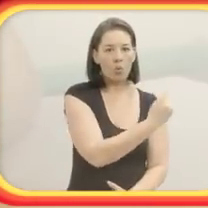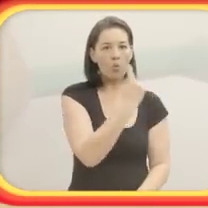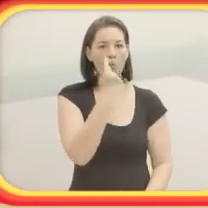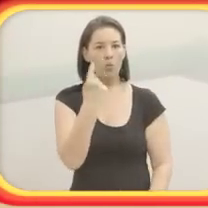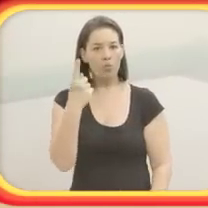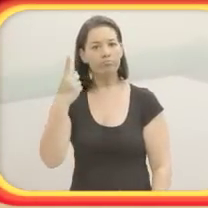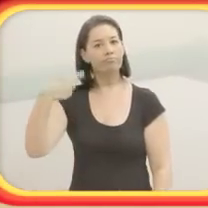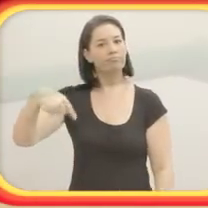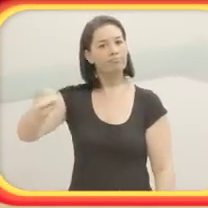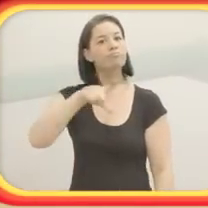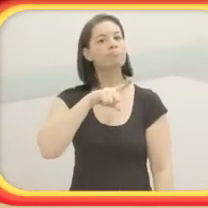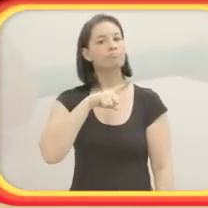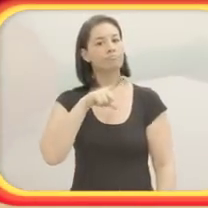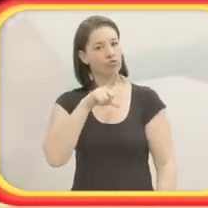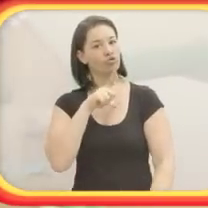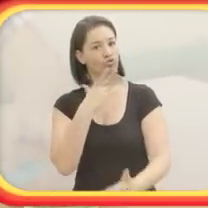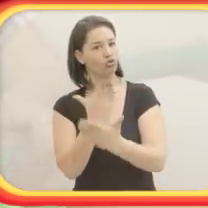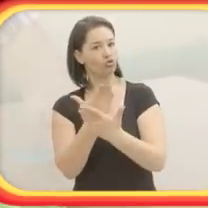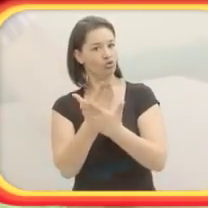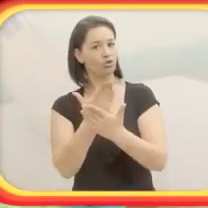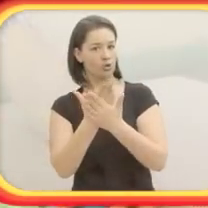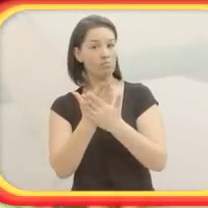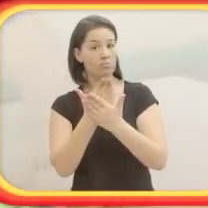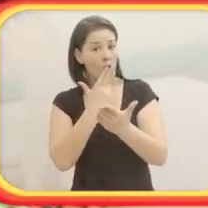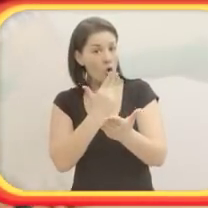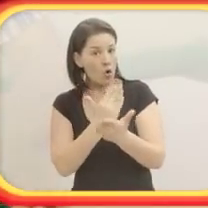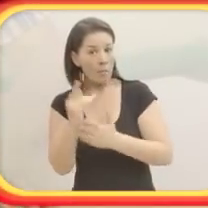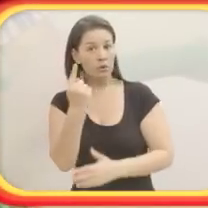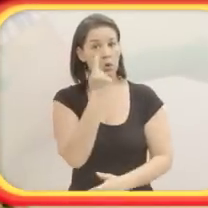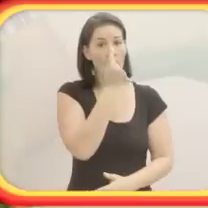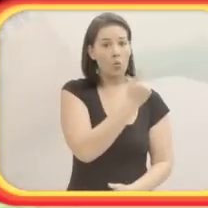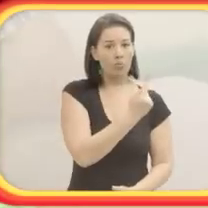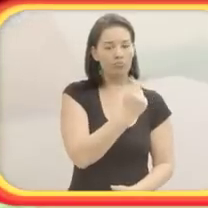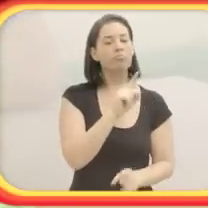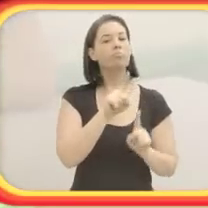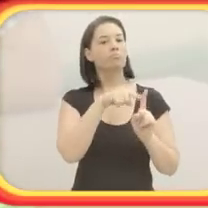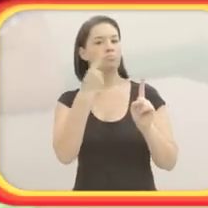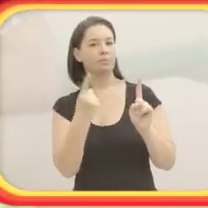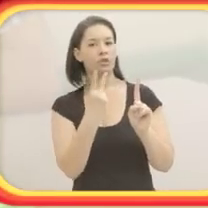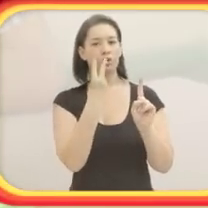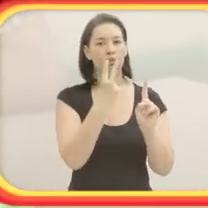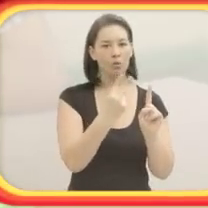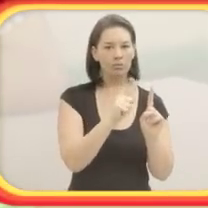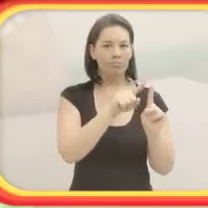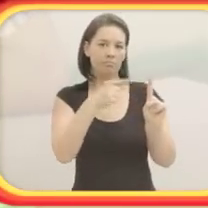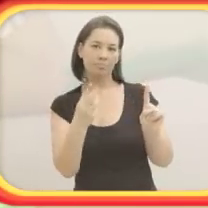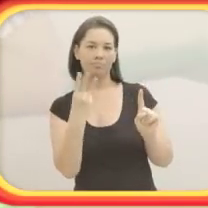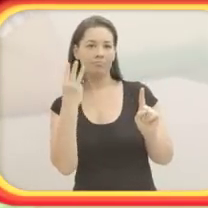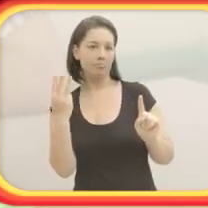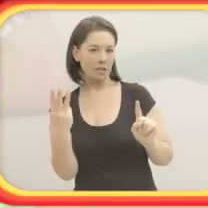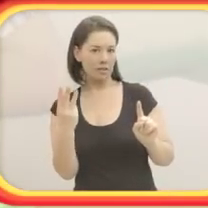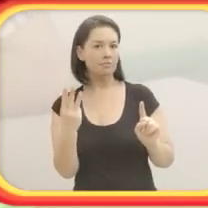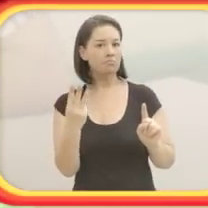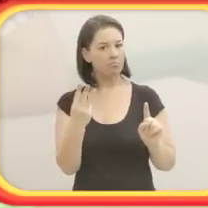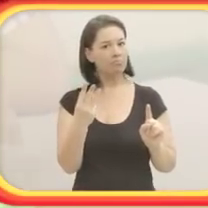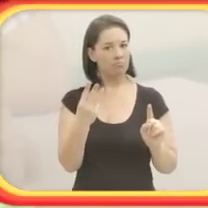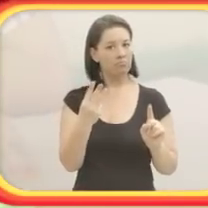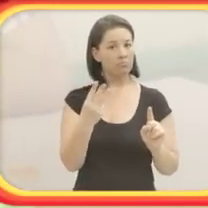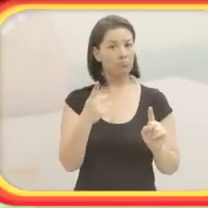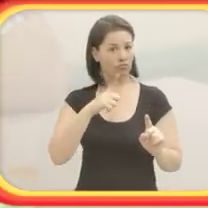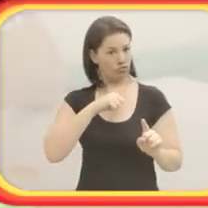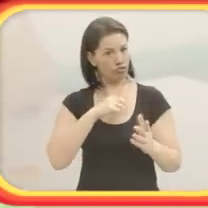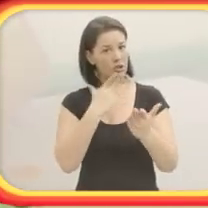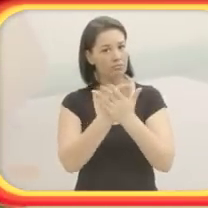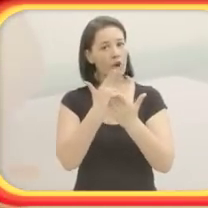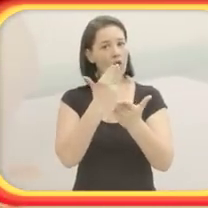pedia para que eles organizassem na ordem, né? Então, começando pelo 1.